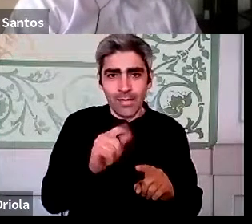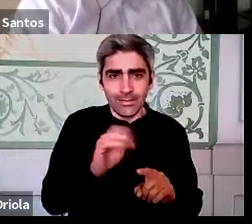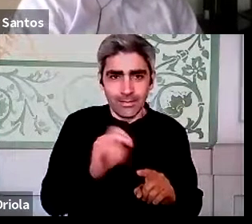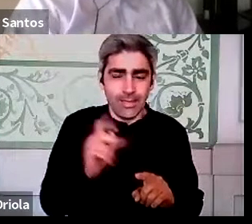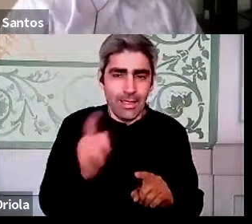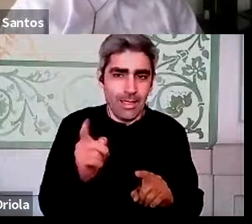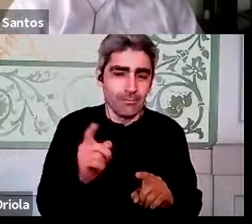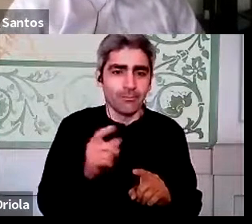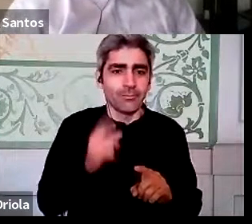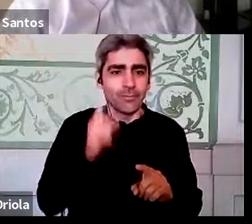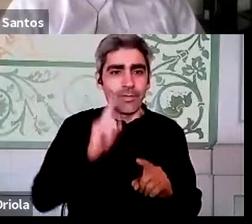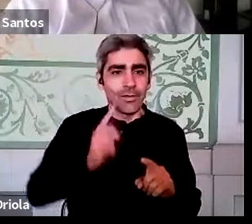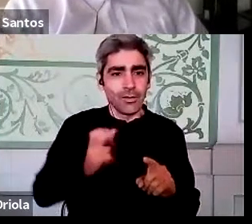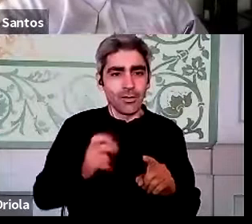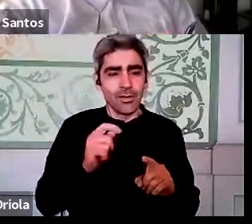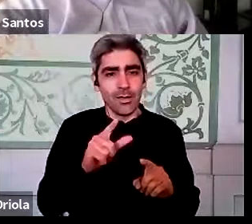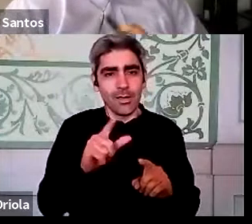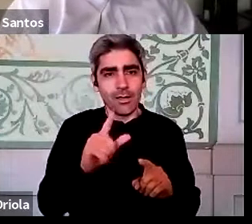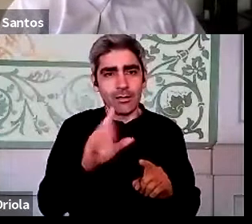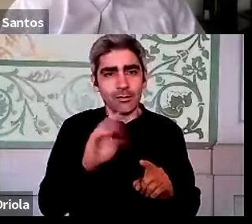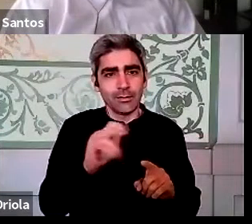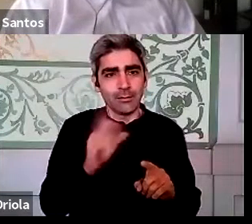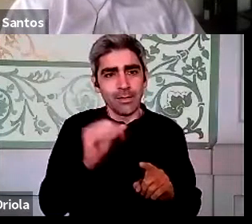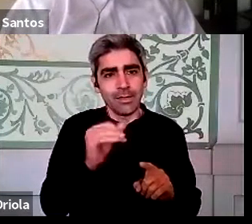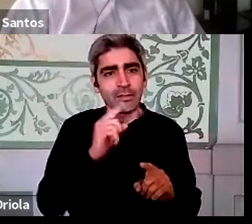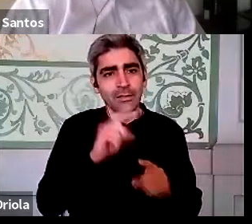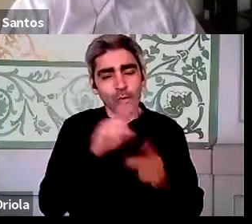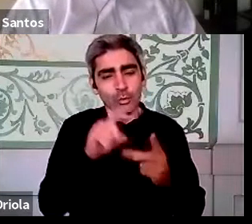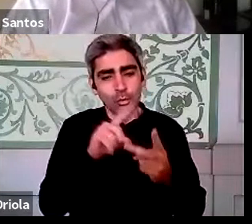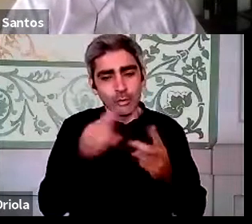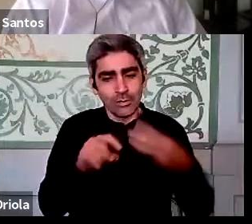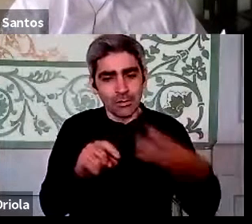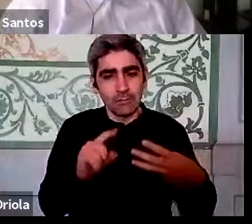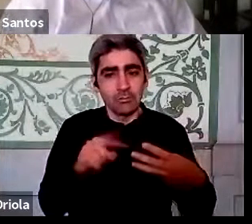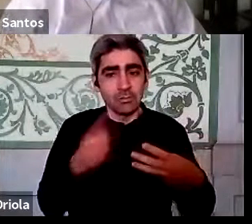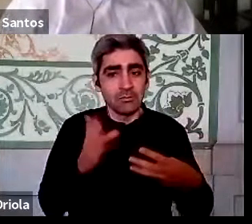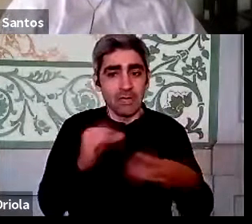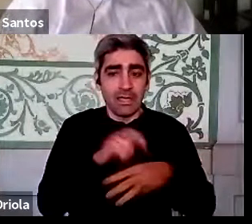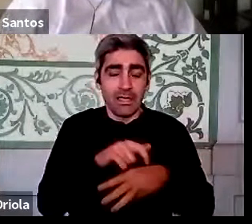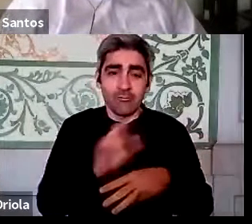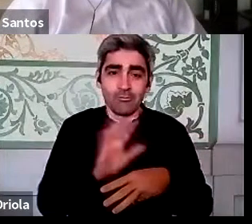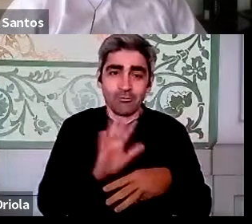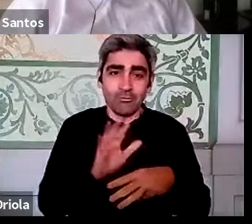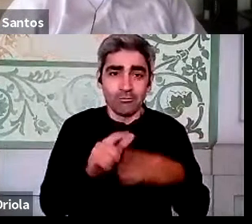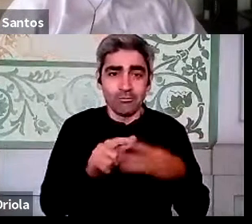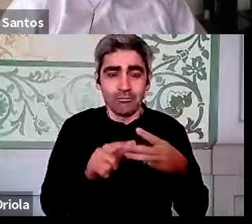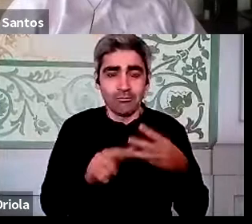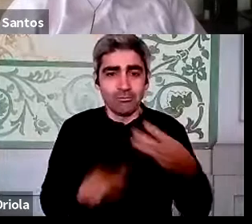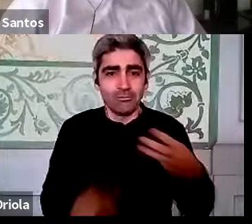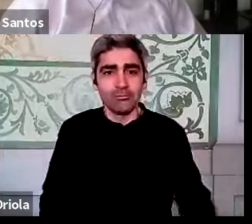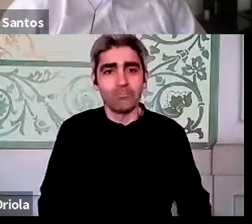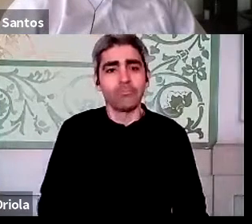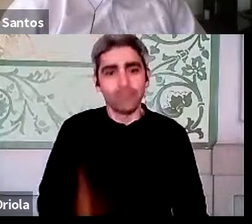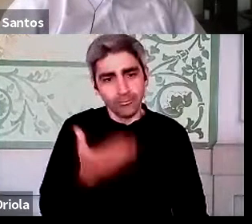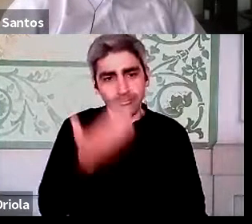Vamos voltar à doutora Elson para colocar mais três questões, porque se bem que não haverá depois muito mais espaço para mais questões. Faz